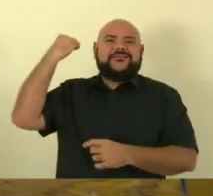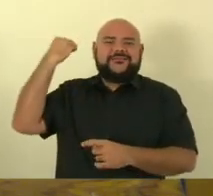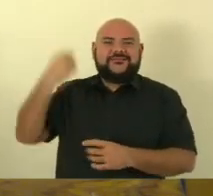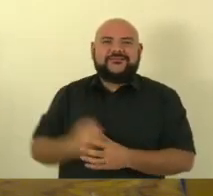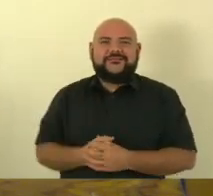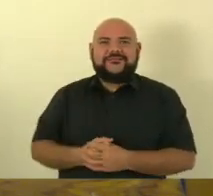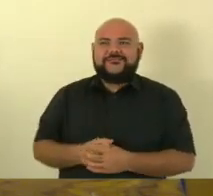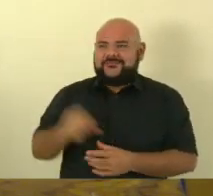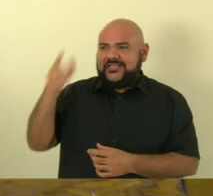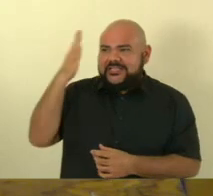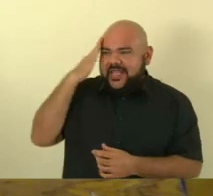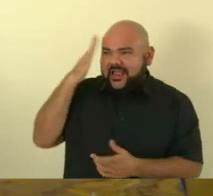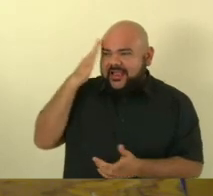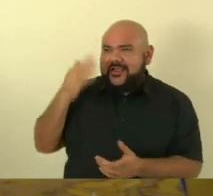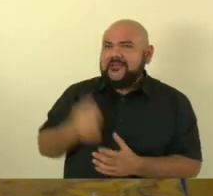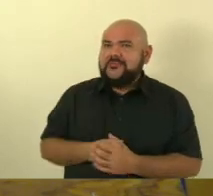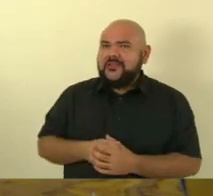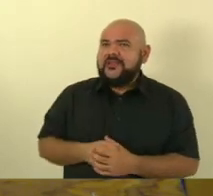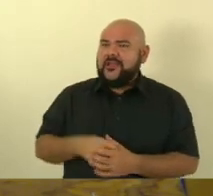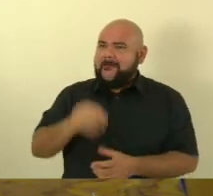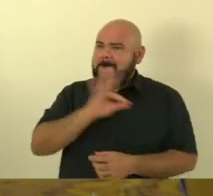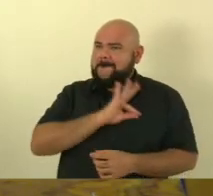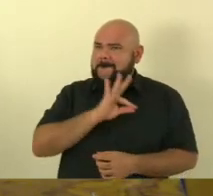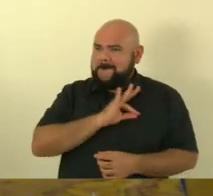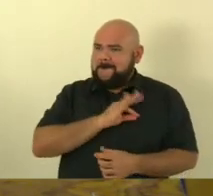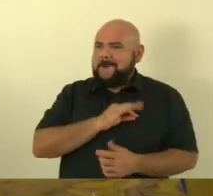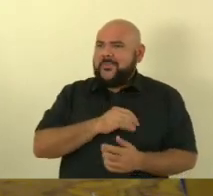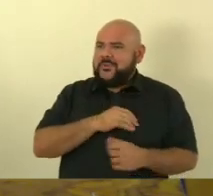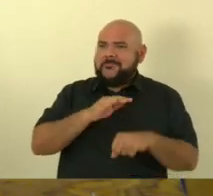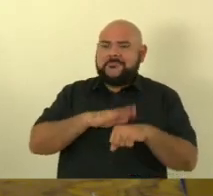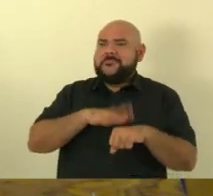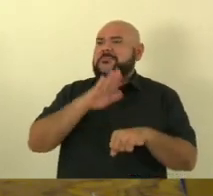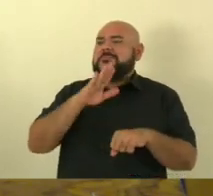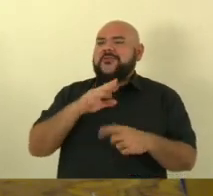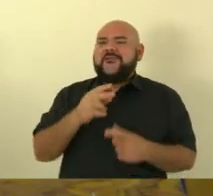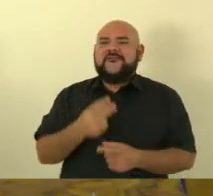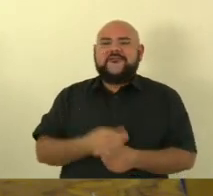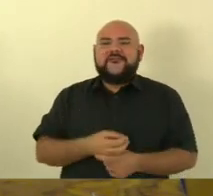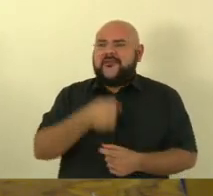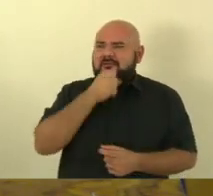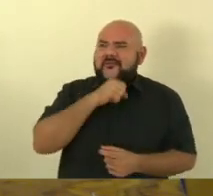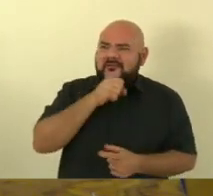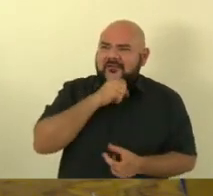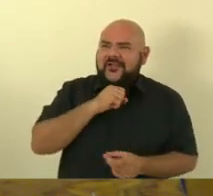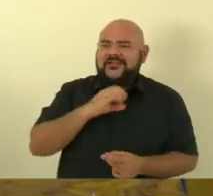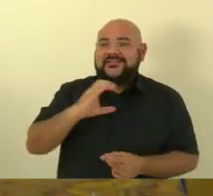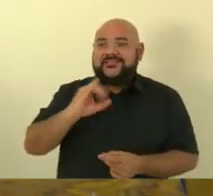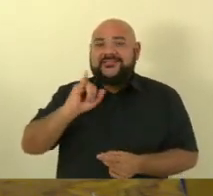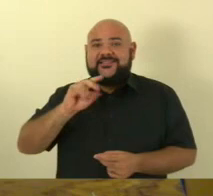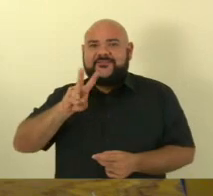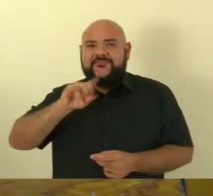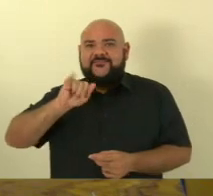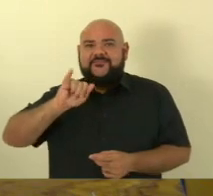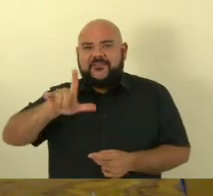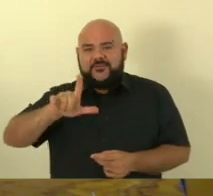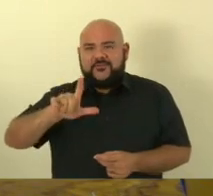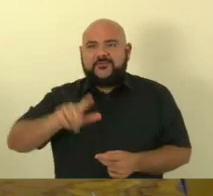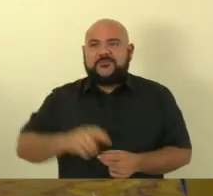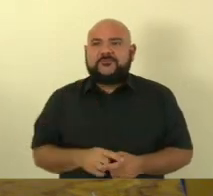Polícia Civil ainda é mais antiga do que a Polícia Militar aqui no Brasil a Polícia Civil completa